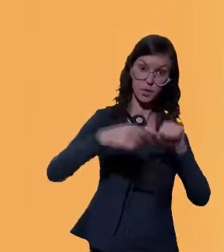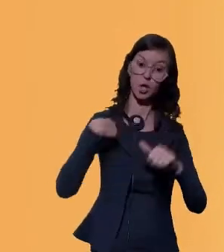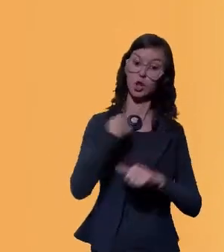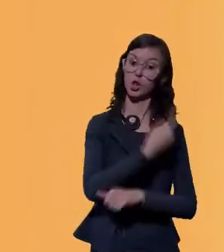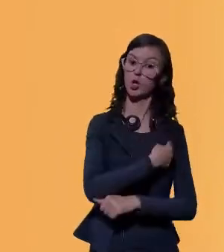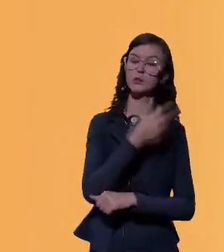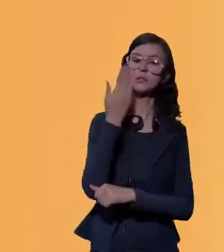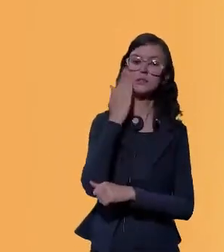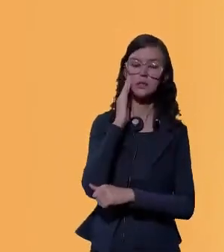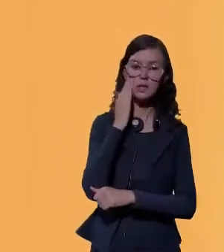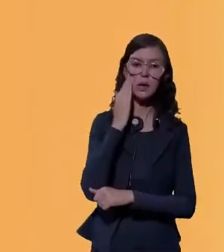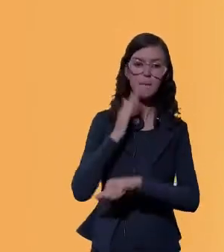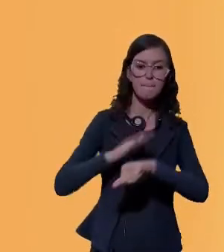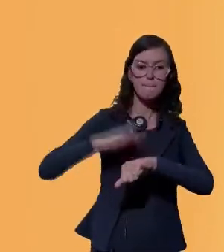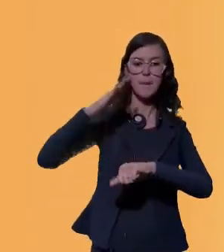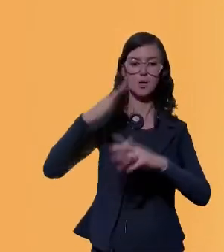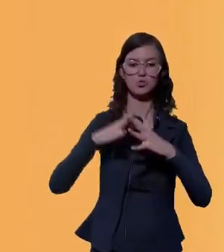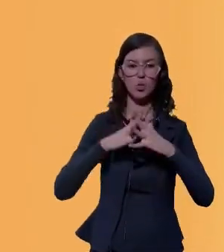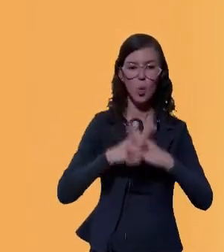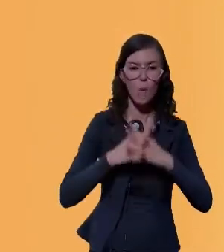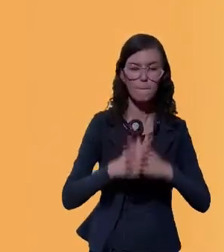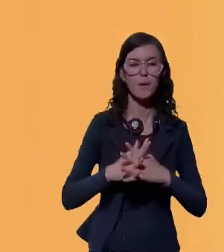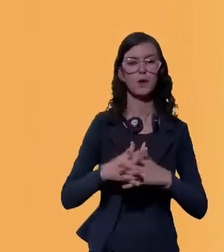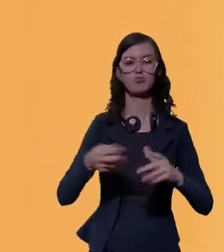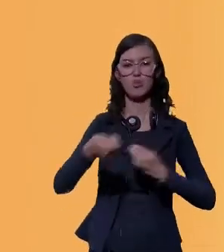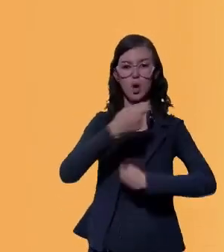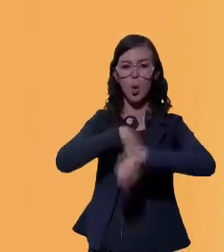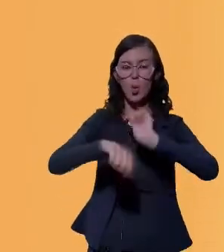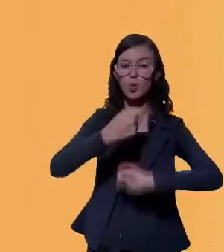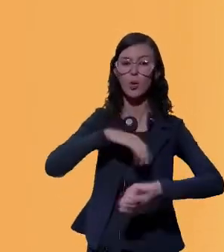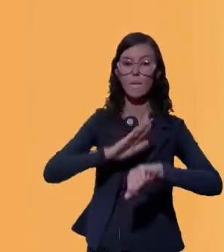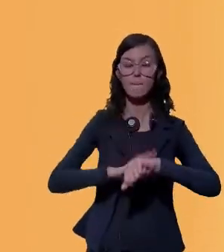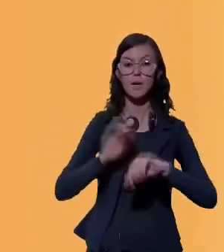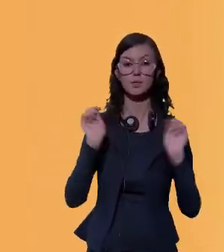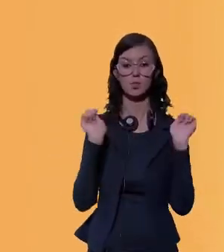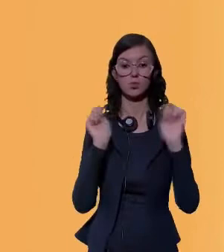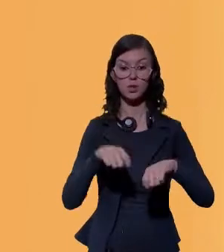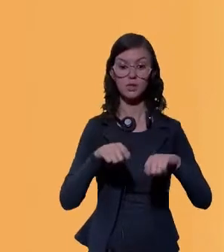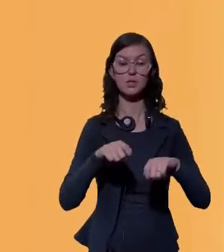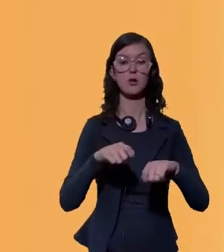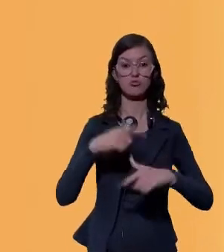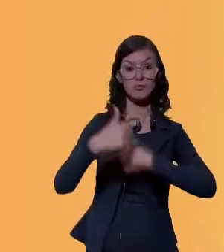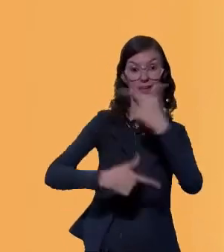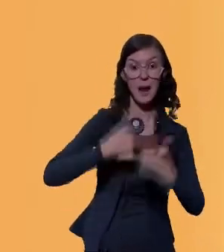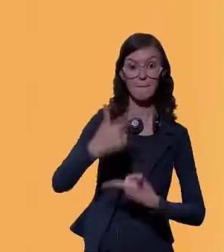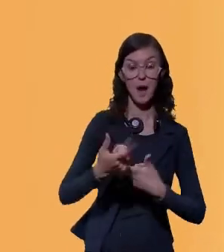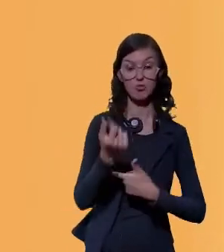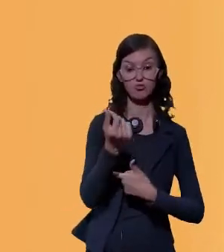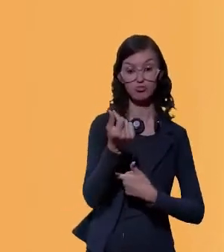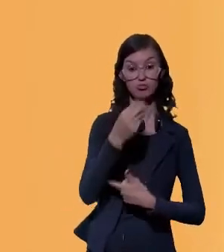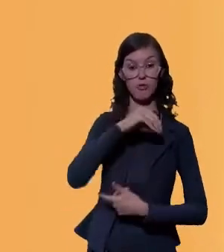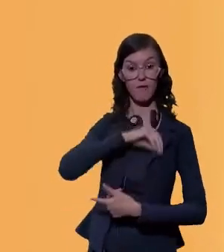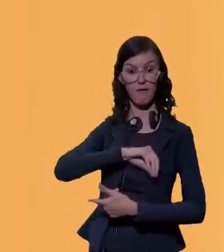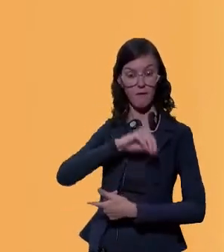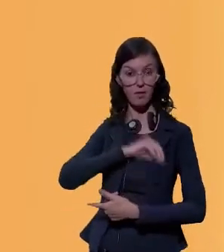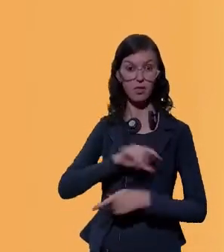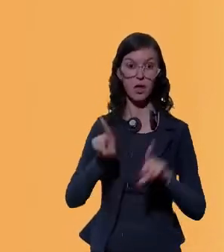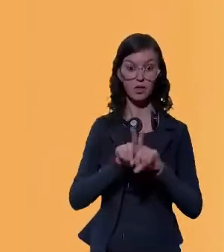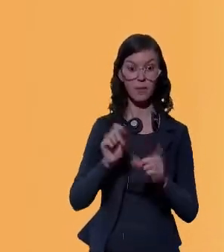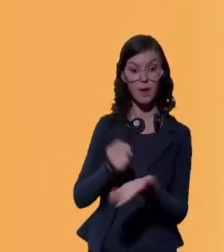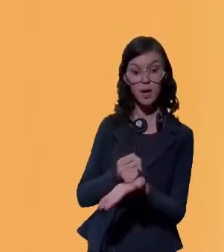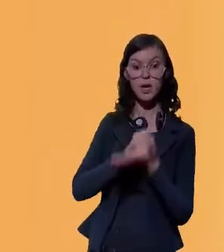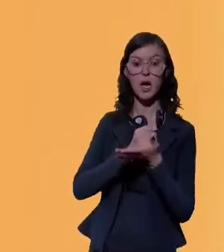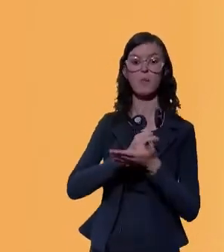entendemos maior ganho de complexidade econômica, maior potencial de geração de emprego, de renda e contribuição para os